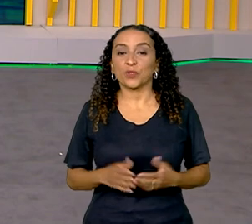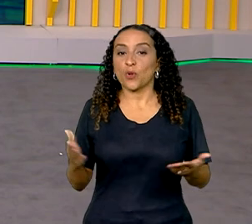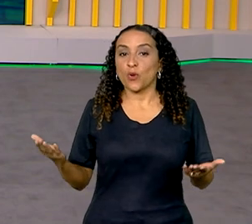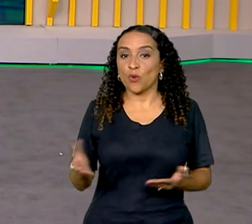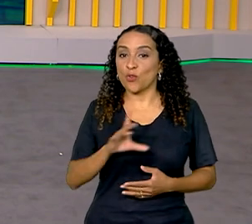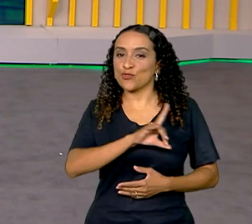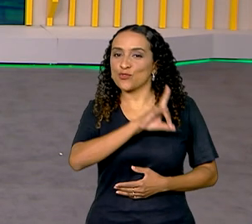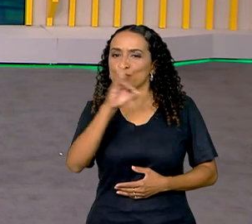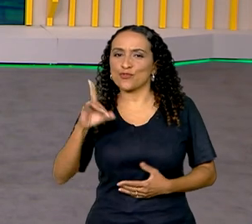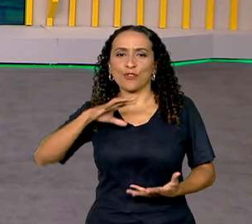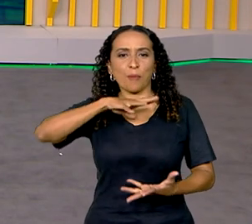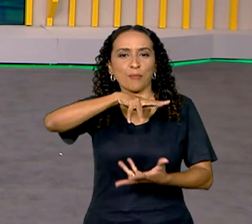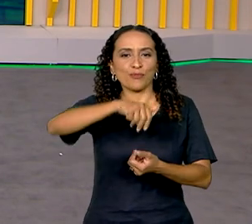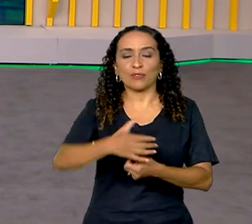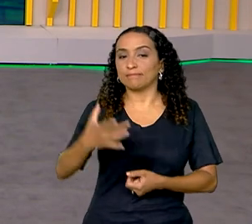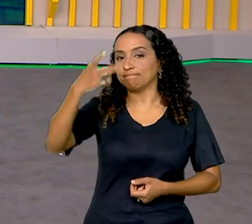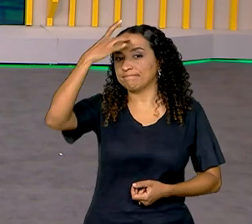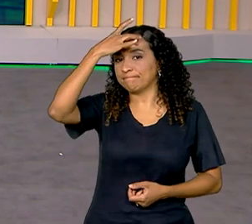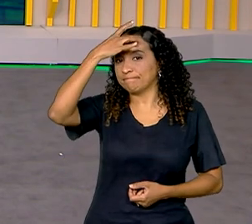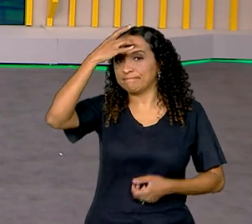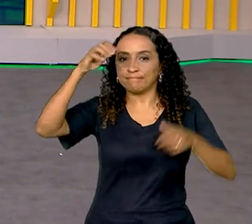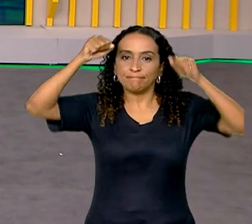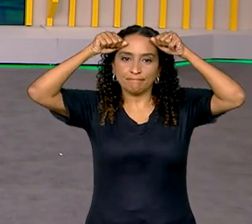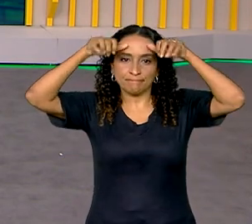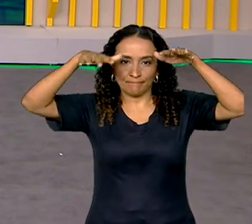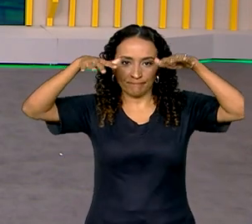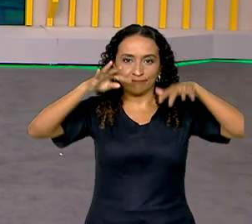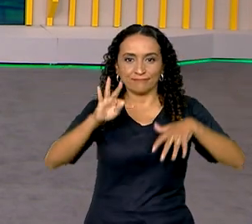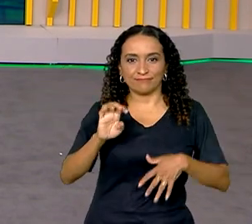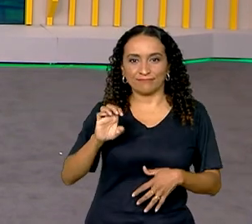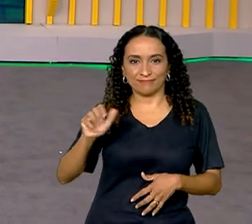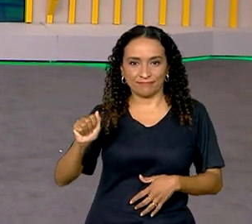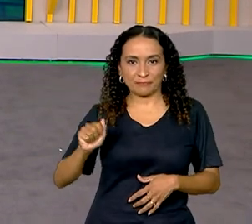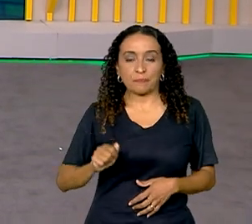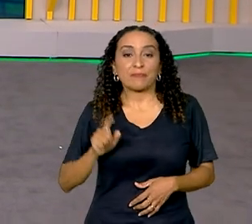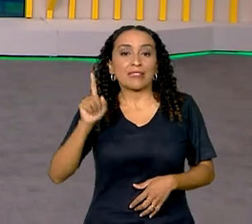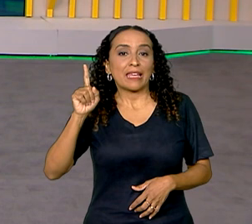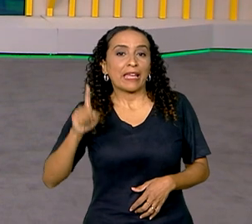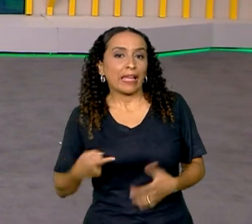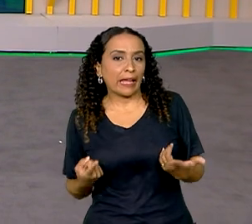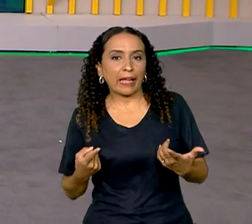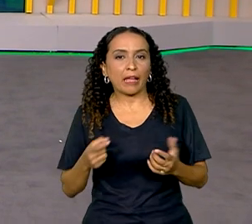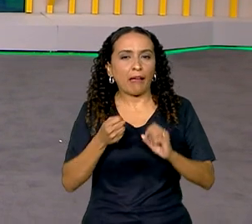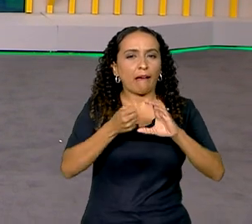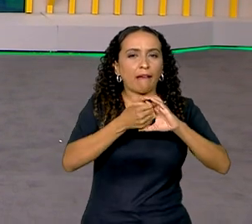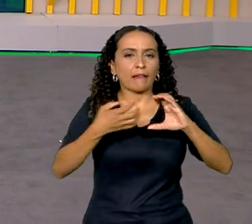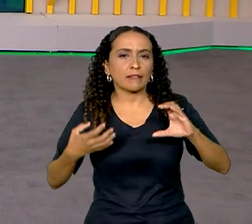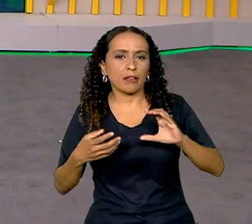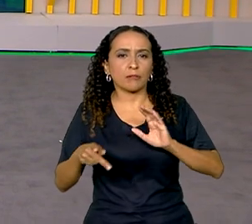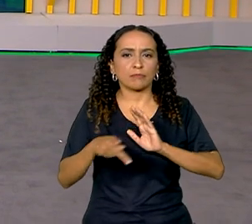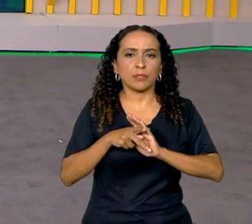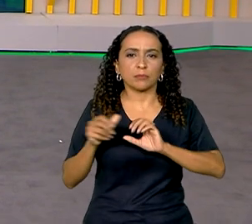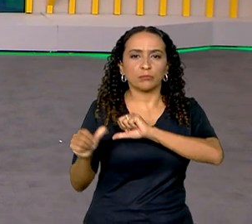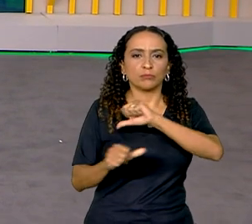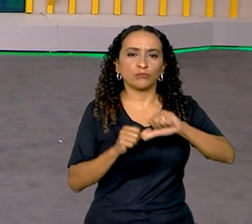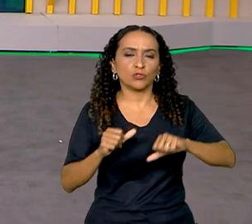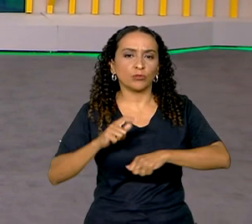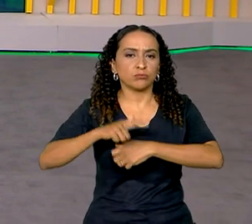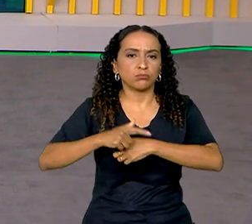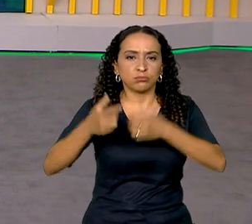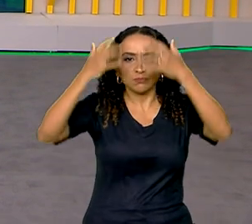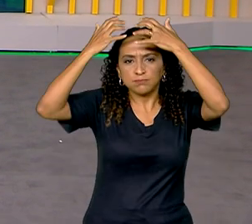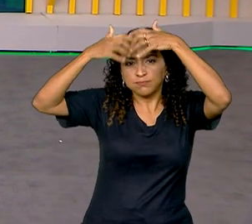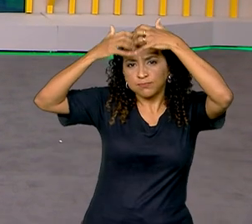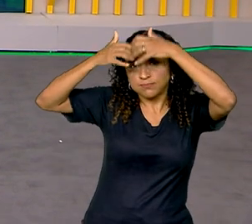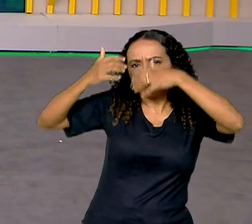Hoje é o dia mundial de conscientização sobre o autismo. Esse é um distúrbio caracterizado pela alteração das funções do